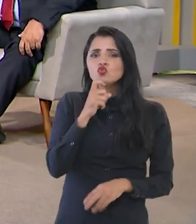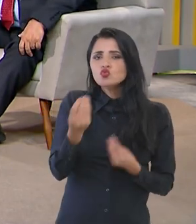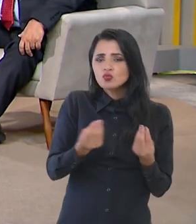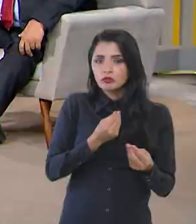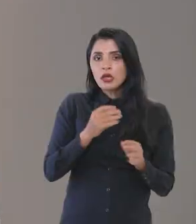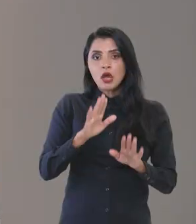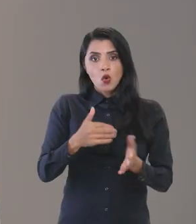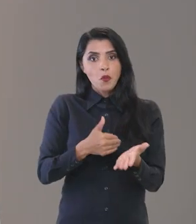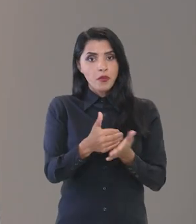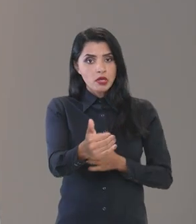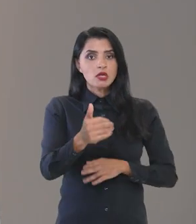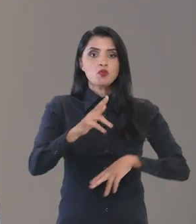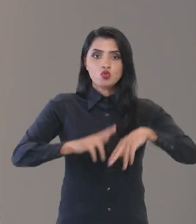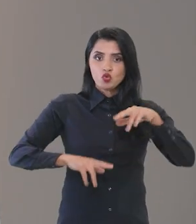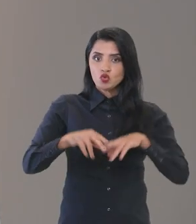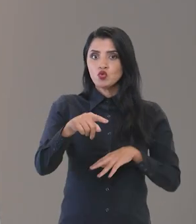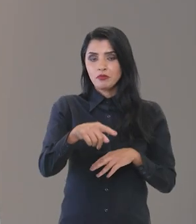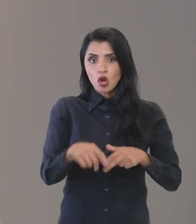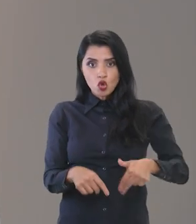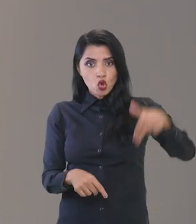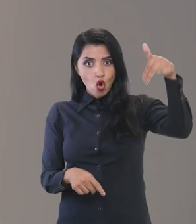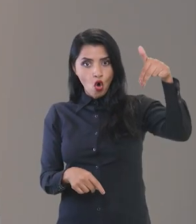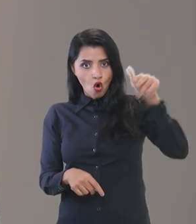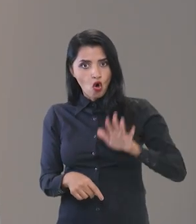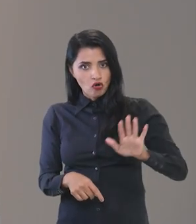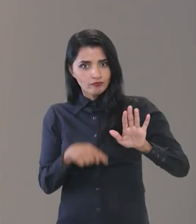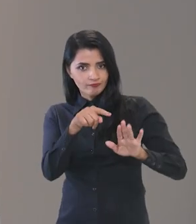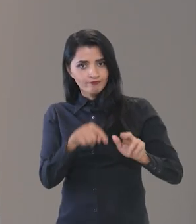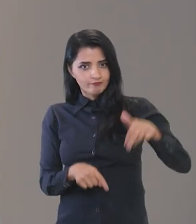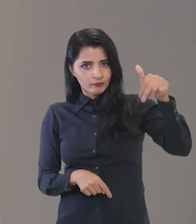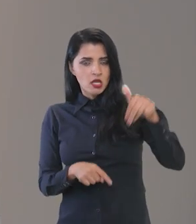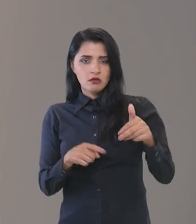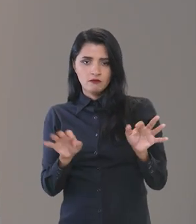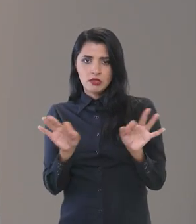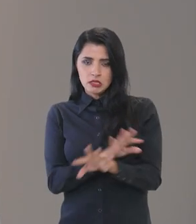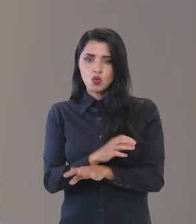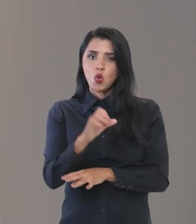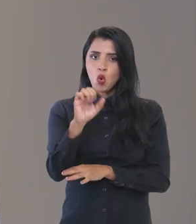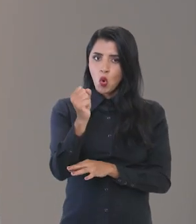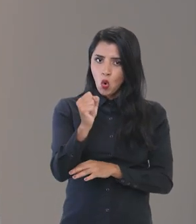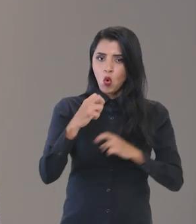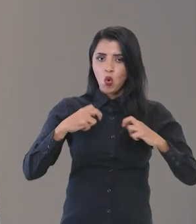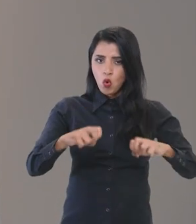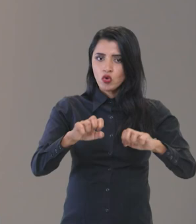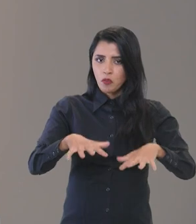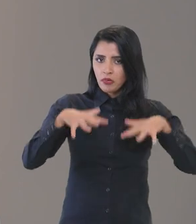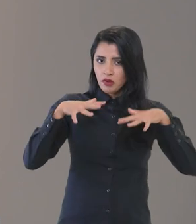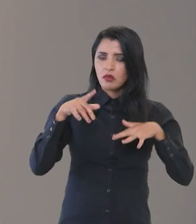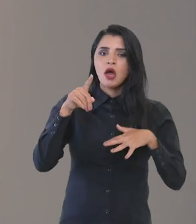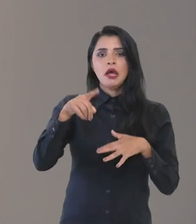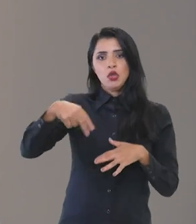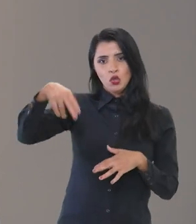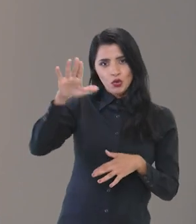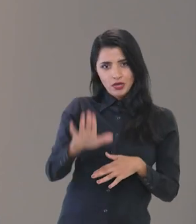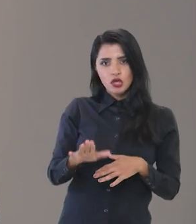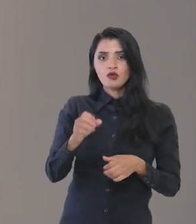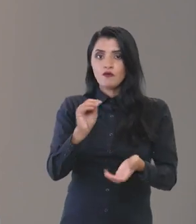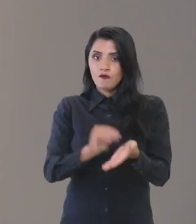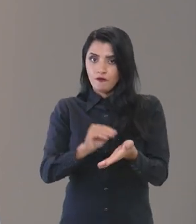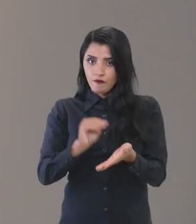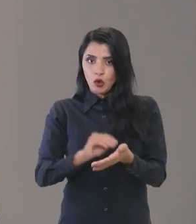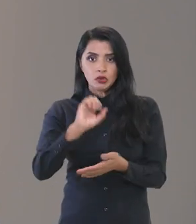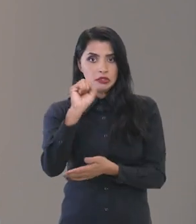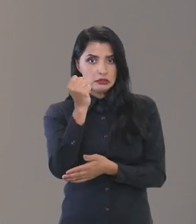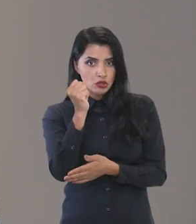nós começamos junho já pelo norte, né, concluímos uma primeira fase de oito plenárias no Nordeste, ficou o Sergipe